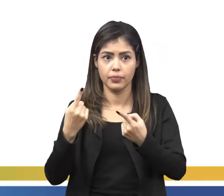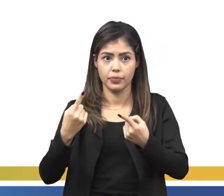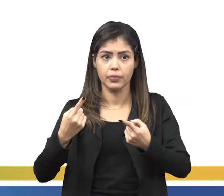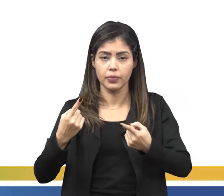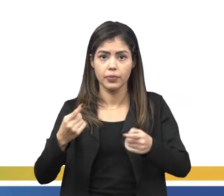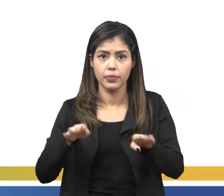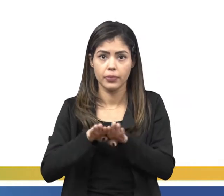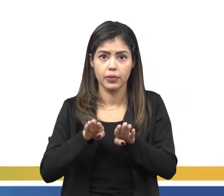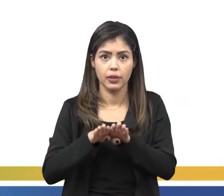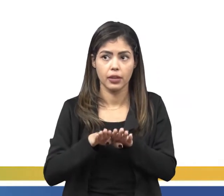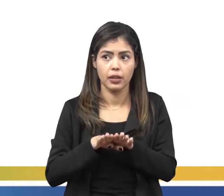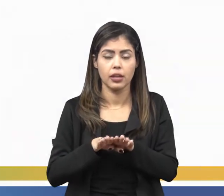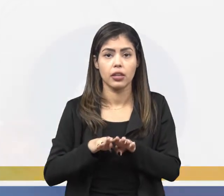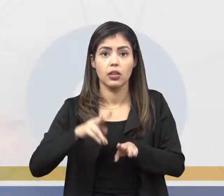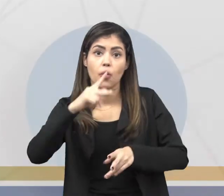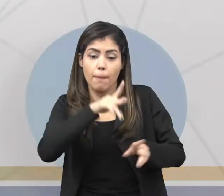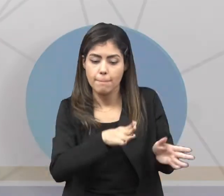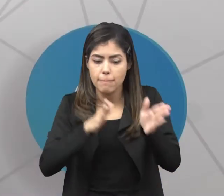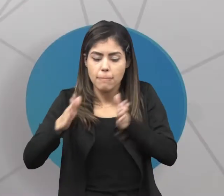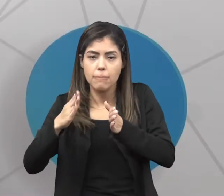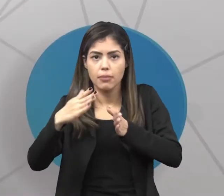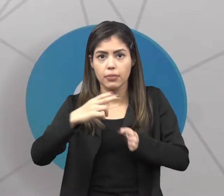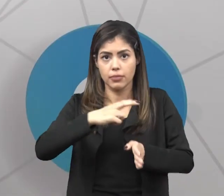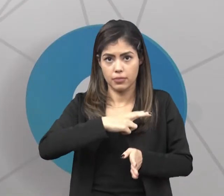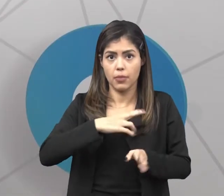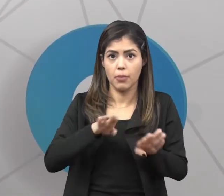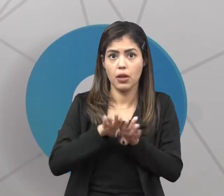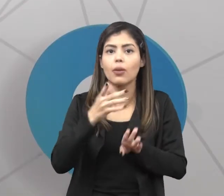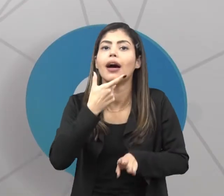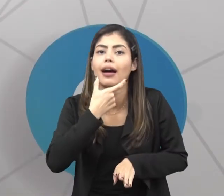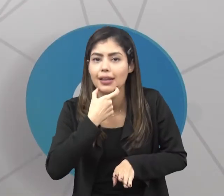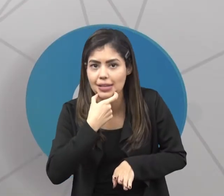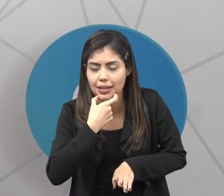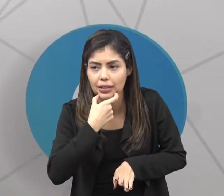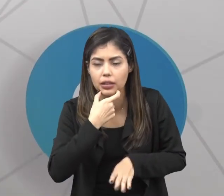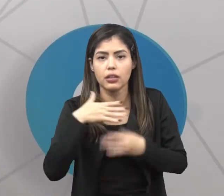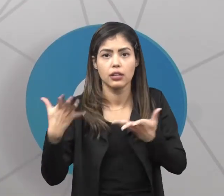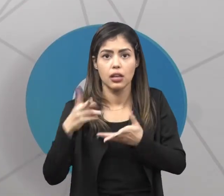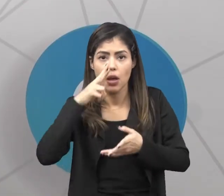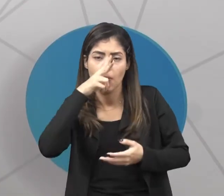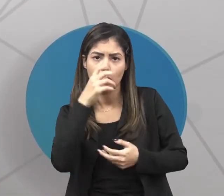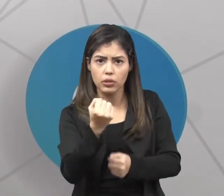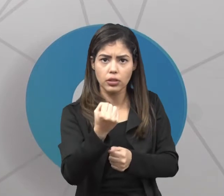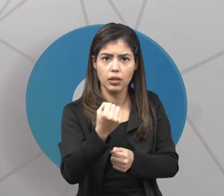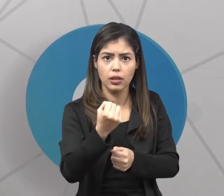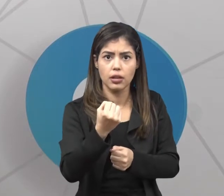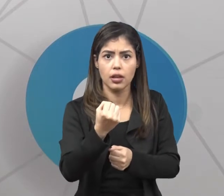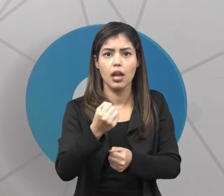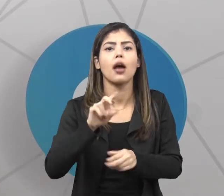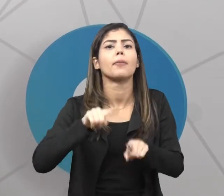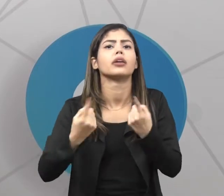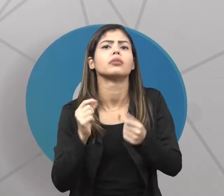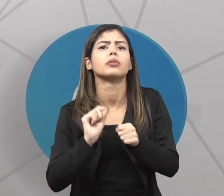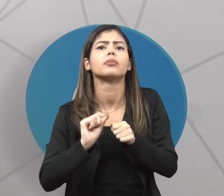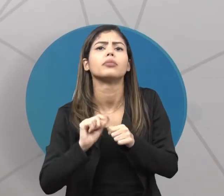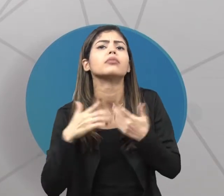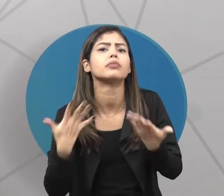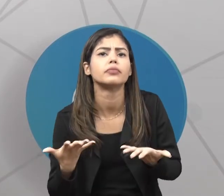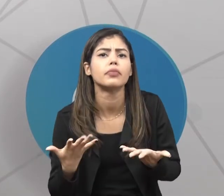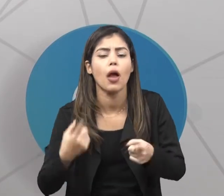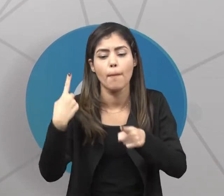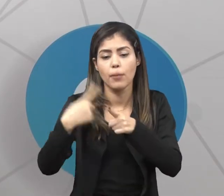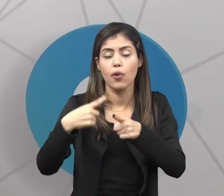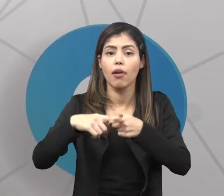lembrar do parlamento inglês. Então, ele entende que o poder legislativo é o mais importante, por quê? Porque é o poder